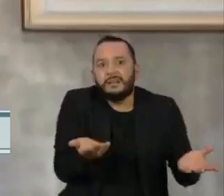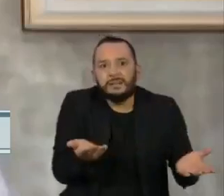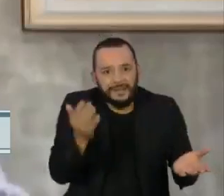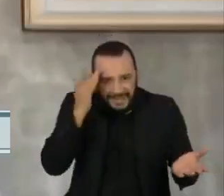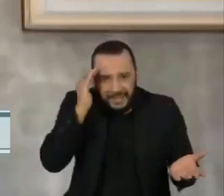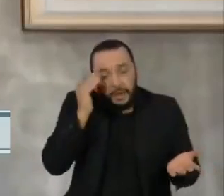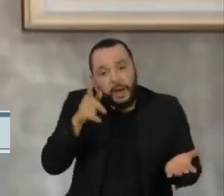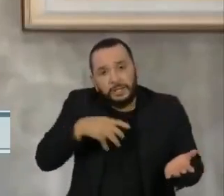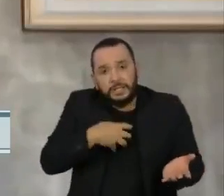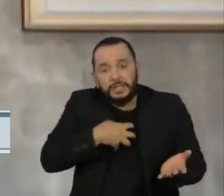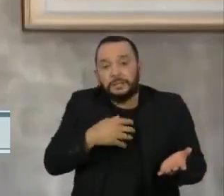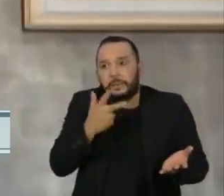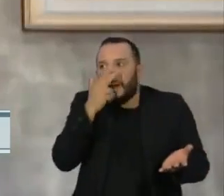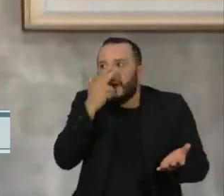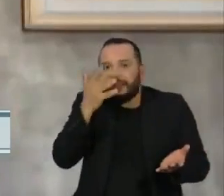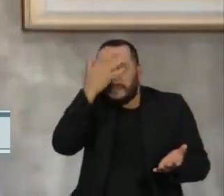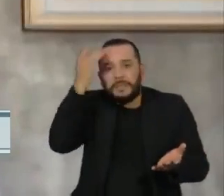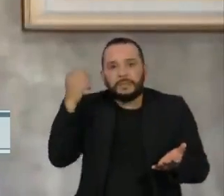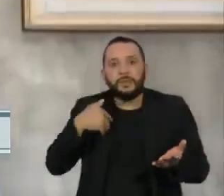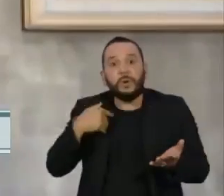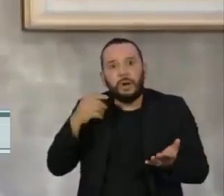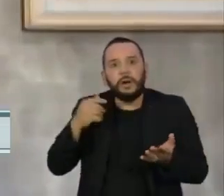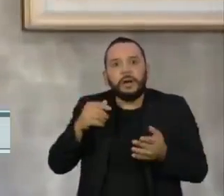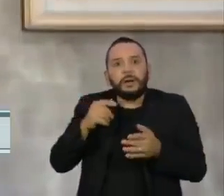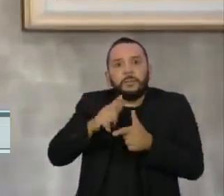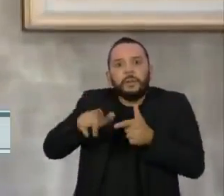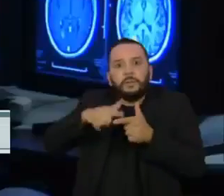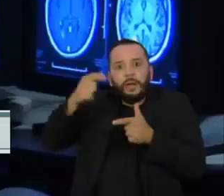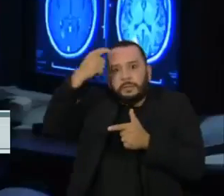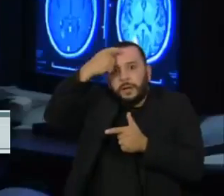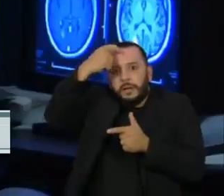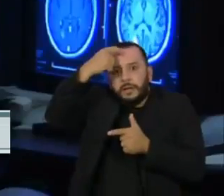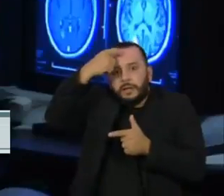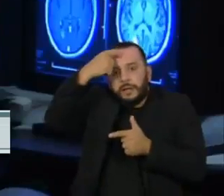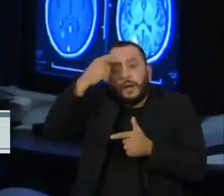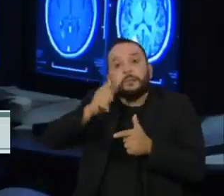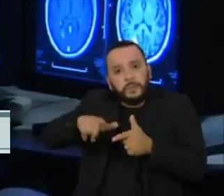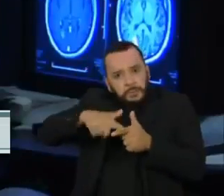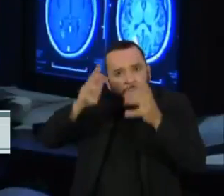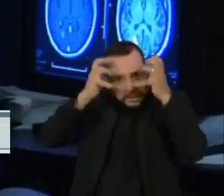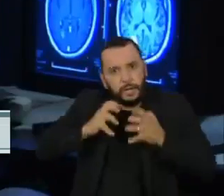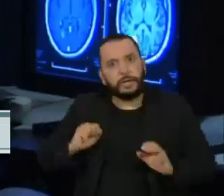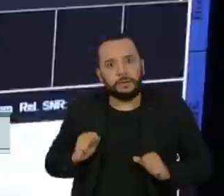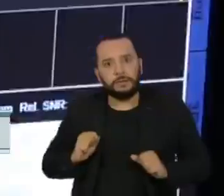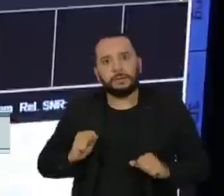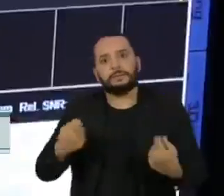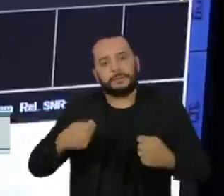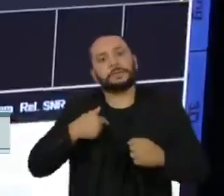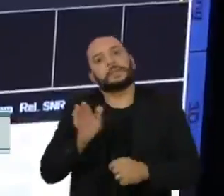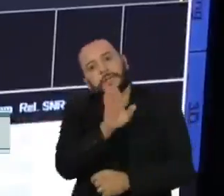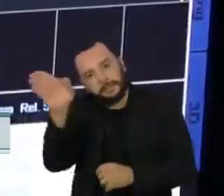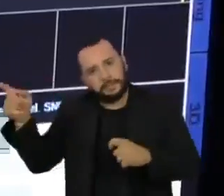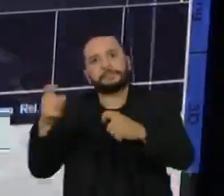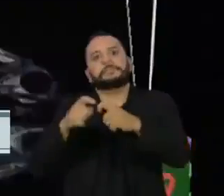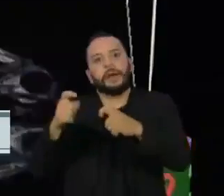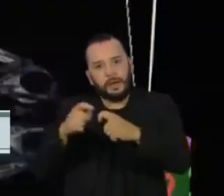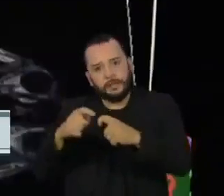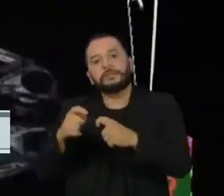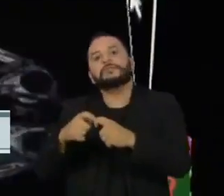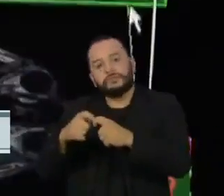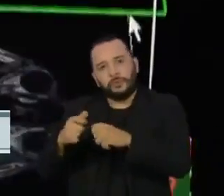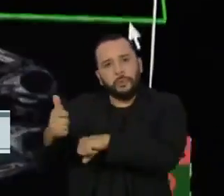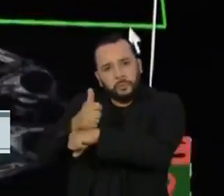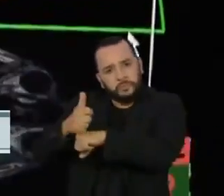né? E isso é uma demência, isso é muito sério. Procurar um médico especializado é a melhor forma de